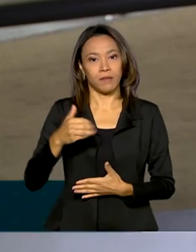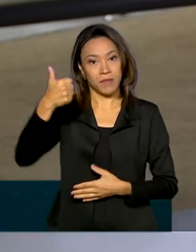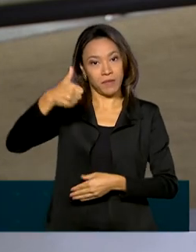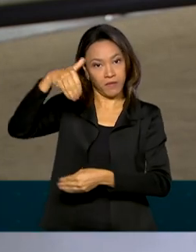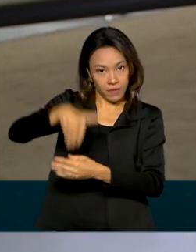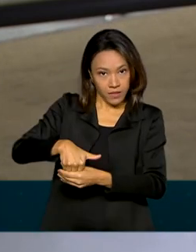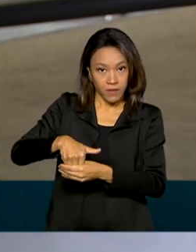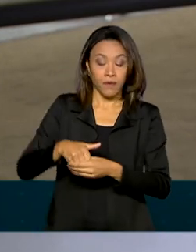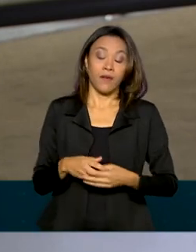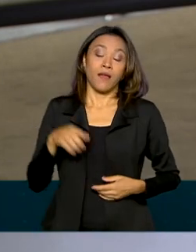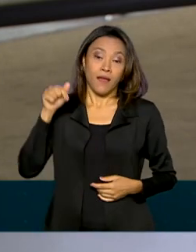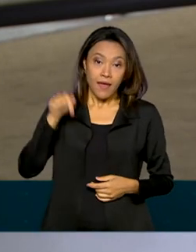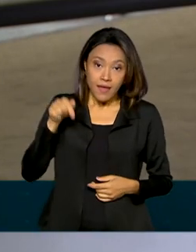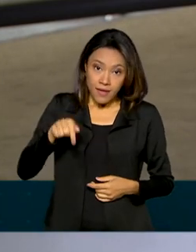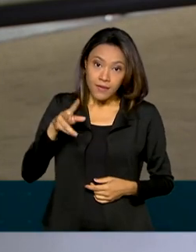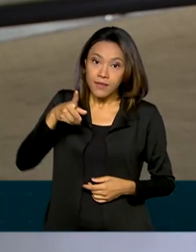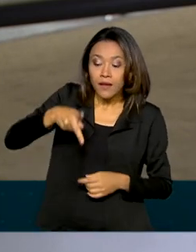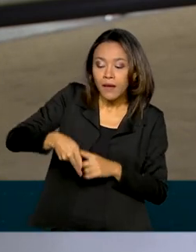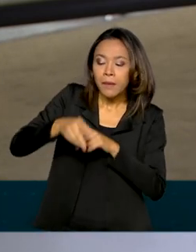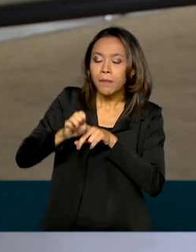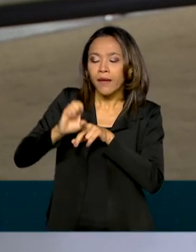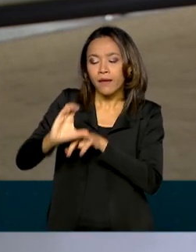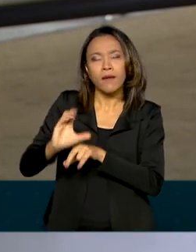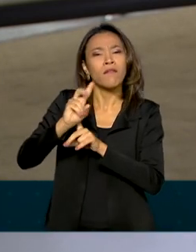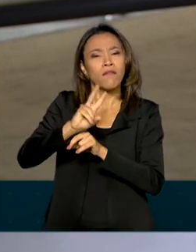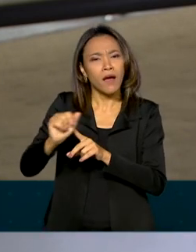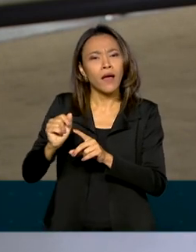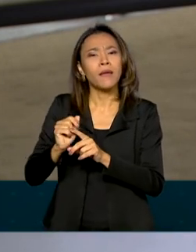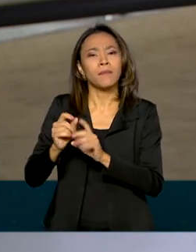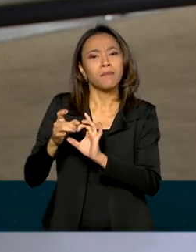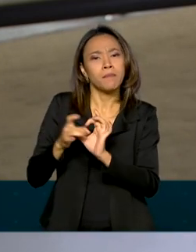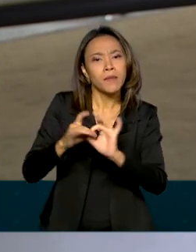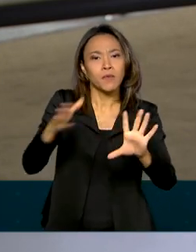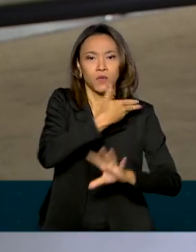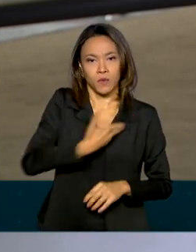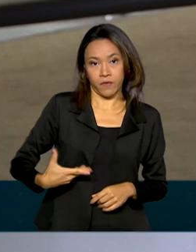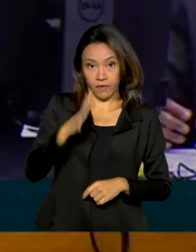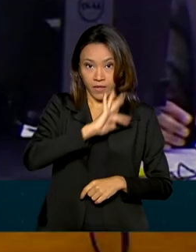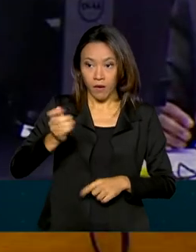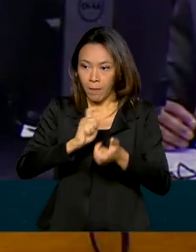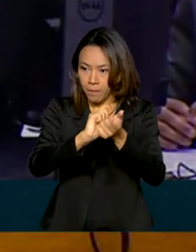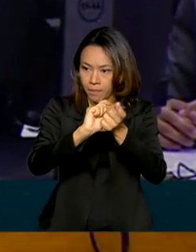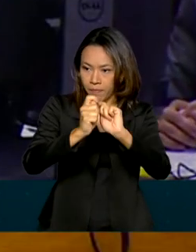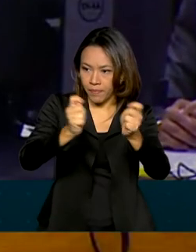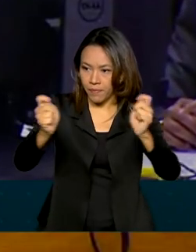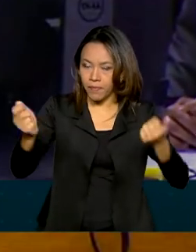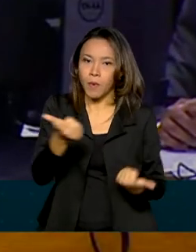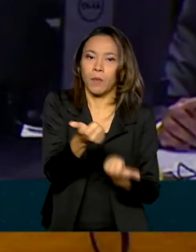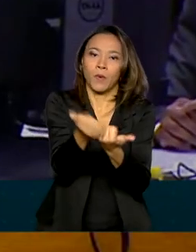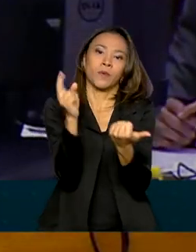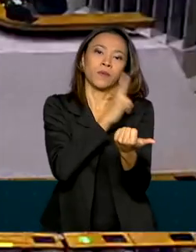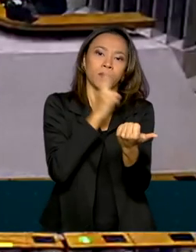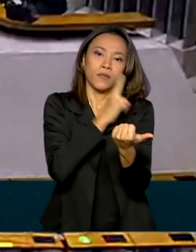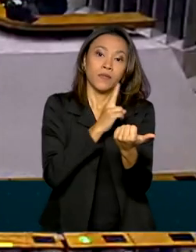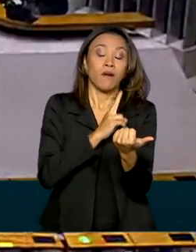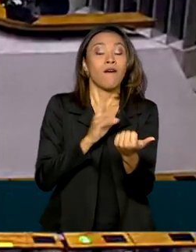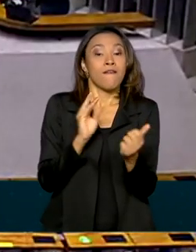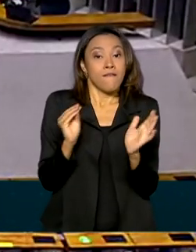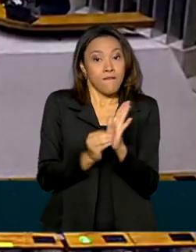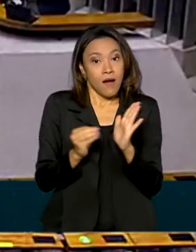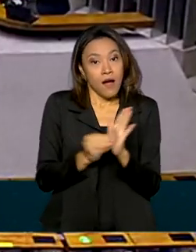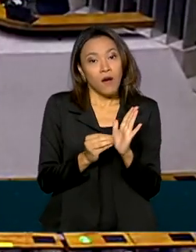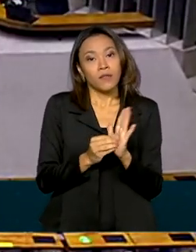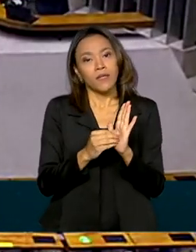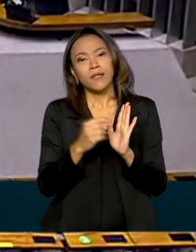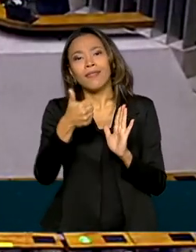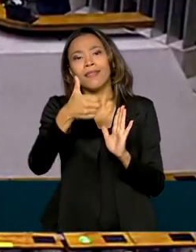emergencial, a aprovação dela, que vai permitir ao governo federal pagar o auxílio emergencial. E ainda faltam voltar 10 destaques, o